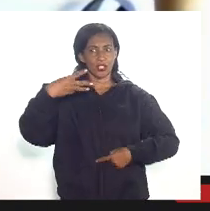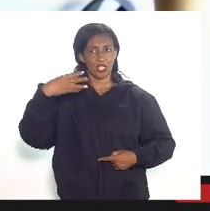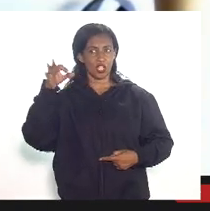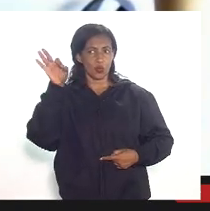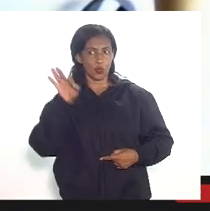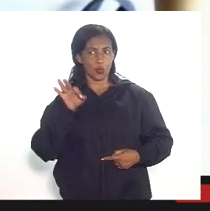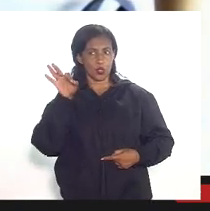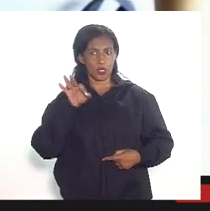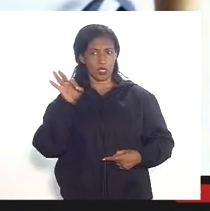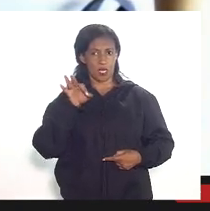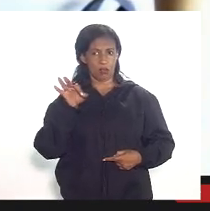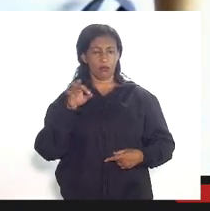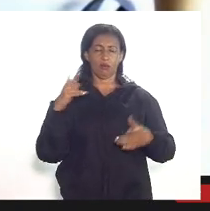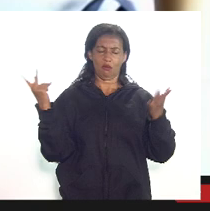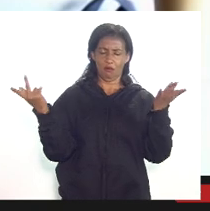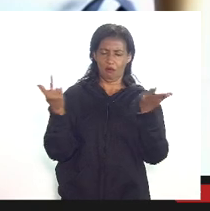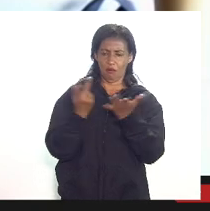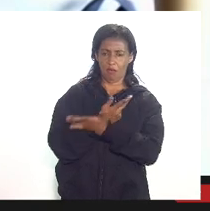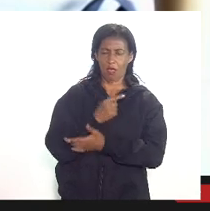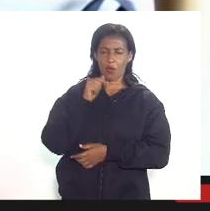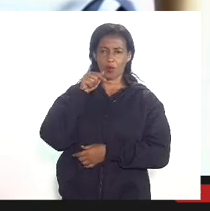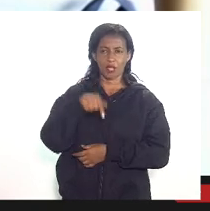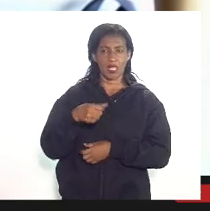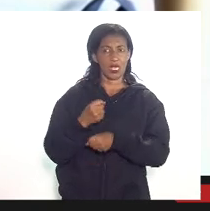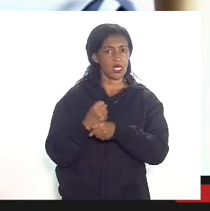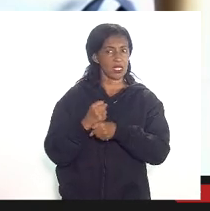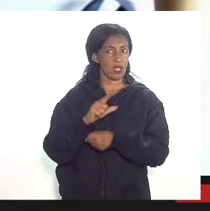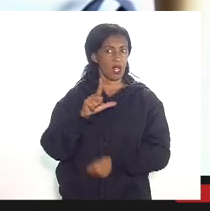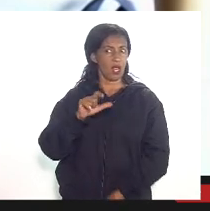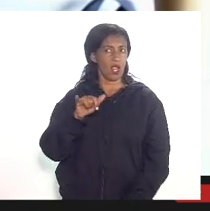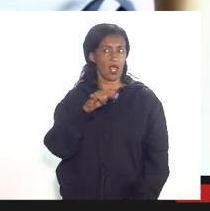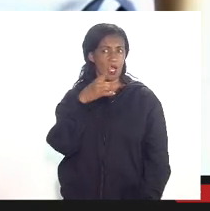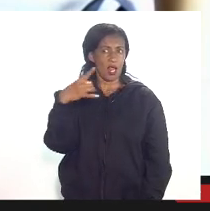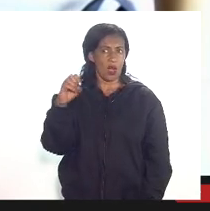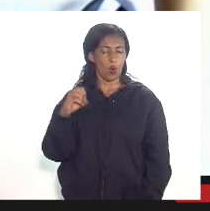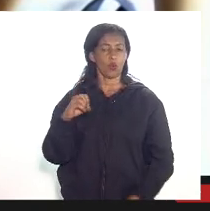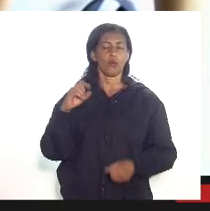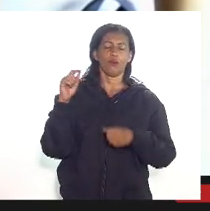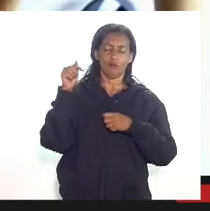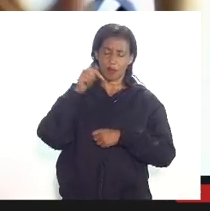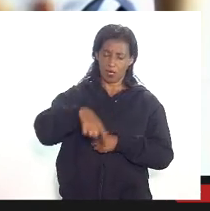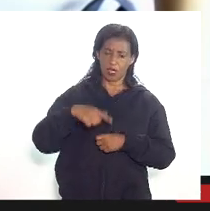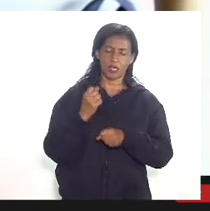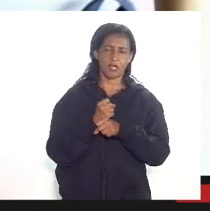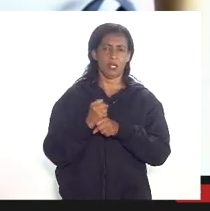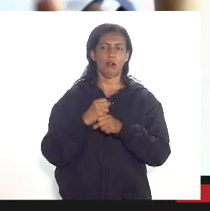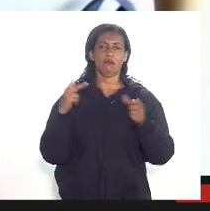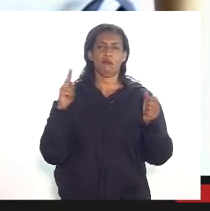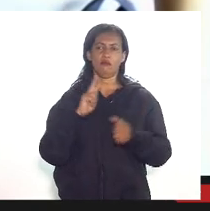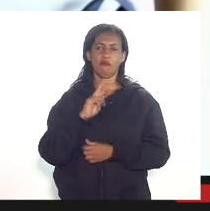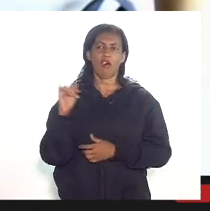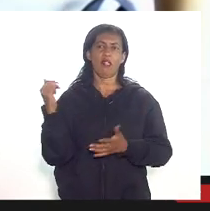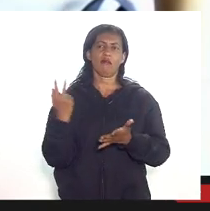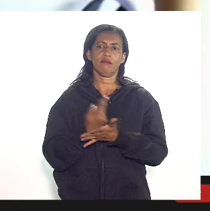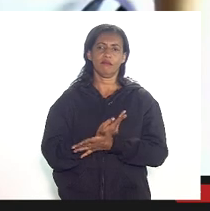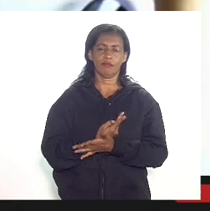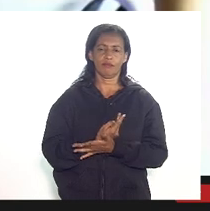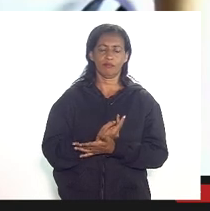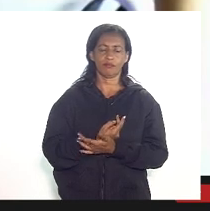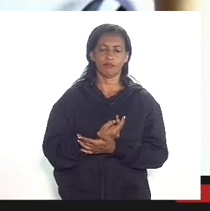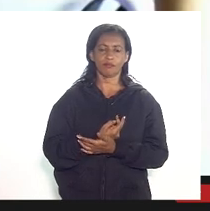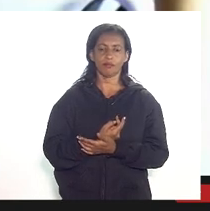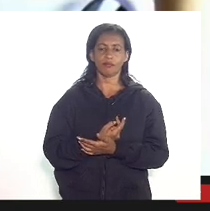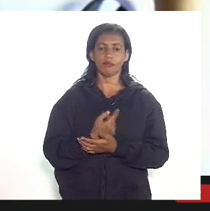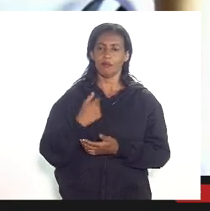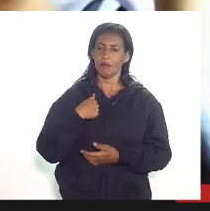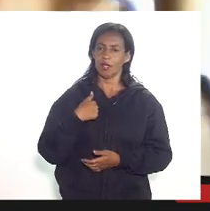leilão que vai acontecer este ano lá para o final do ano então em relação a esses três tópicos eu